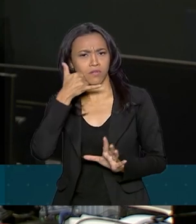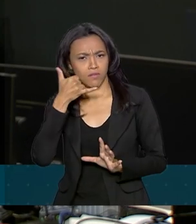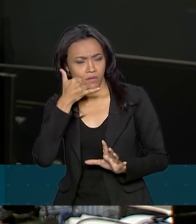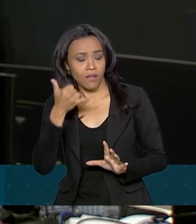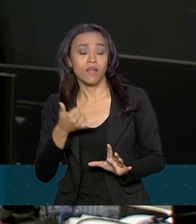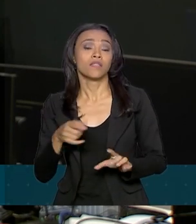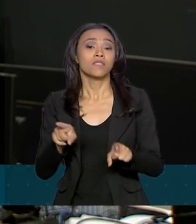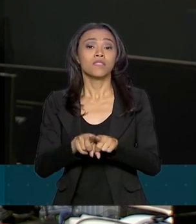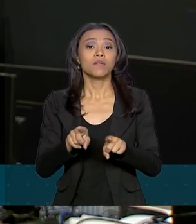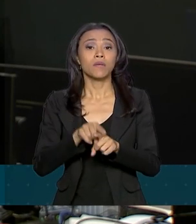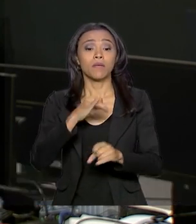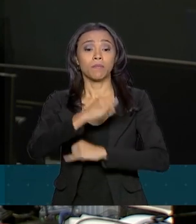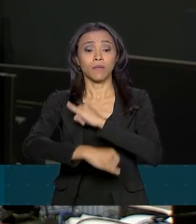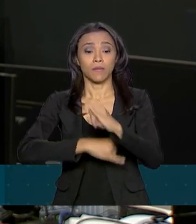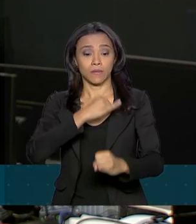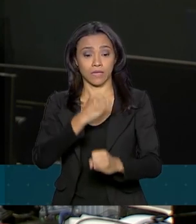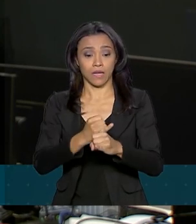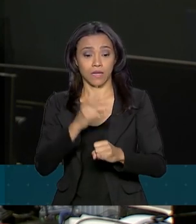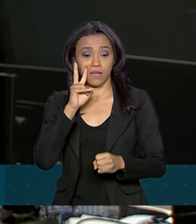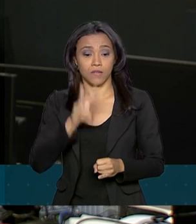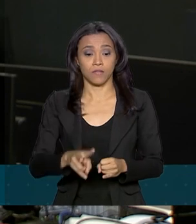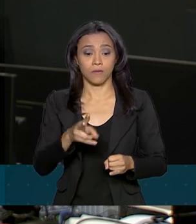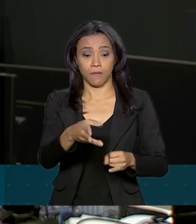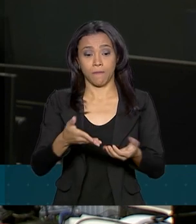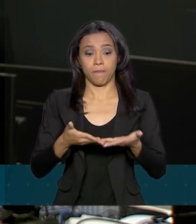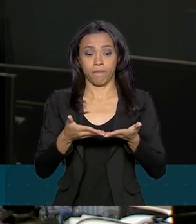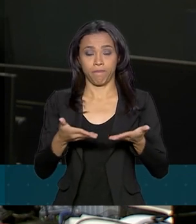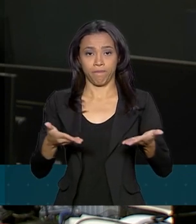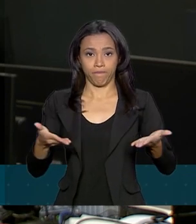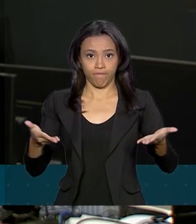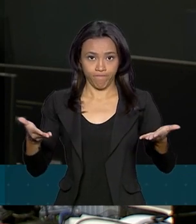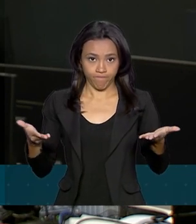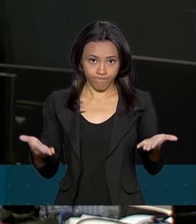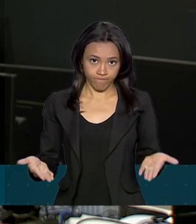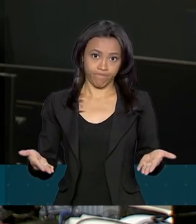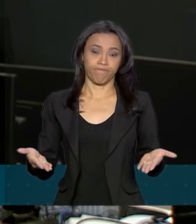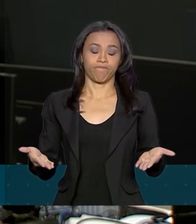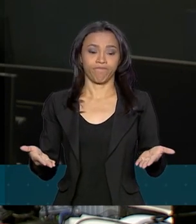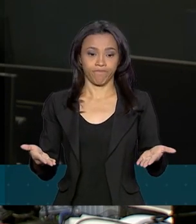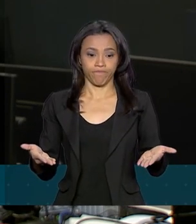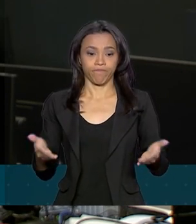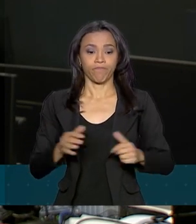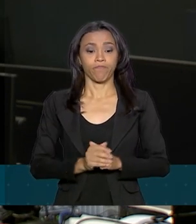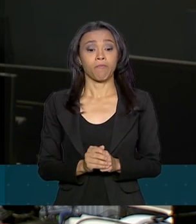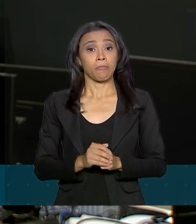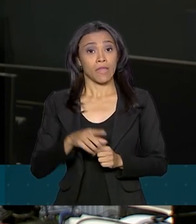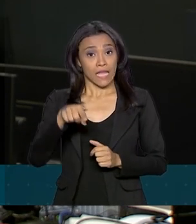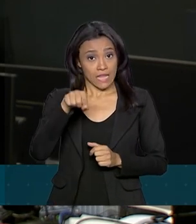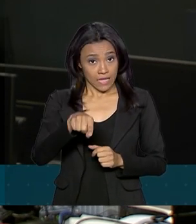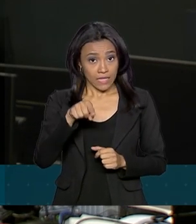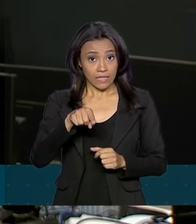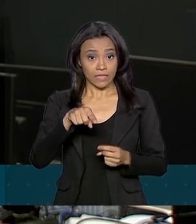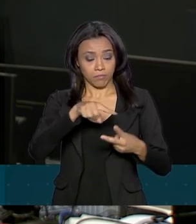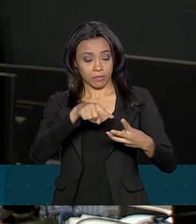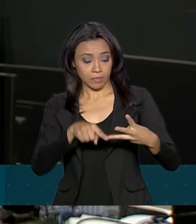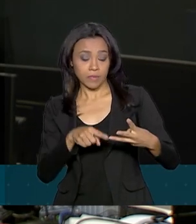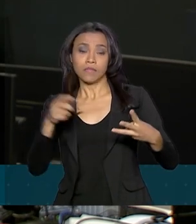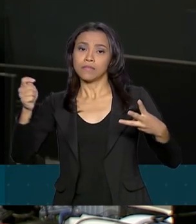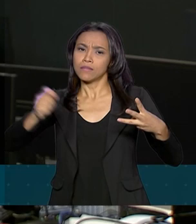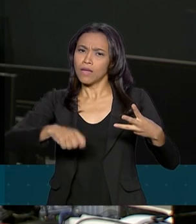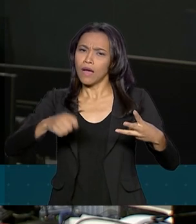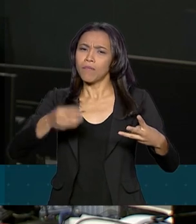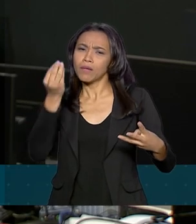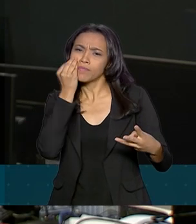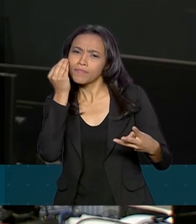e também pelo site fgts.caixa.gov.br. Nesses mesmos canais, é possível fazer